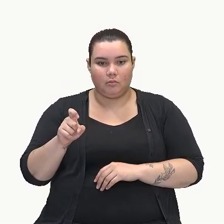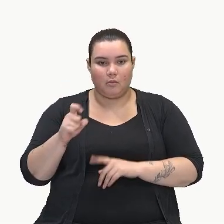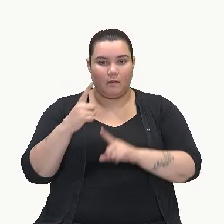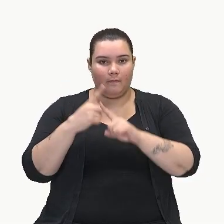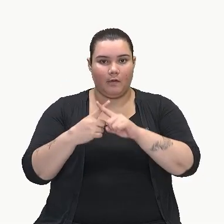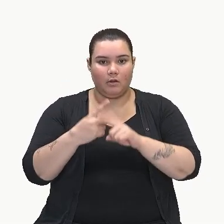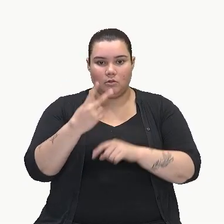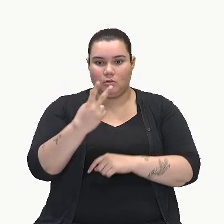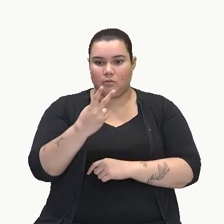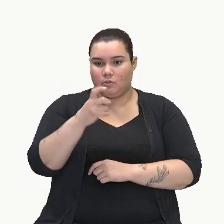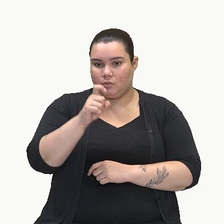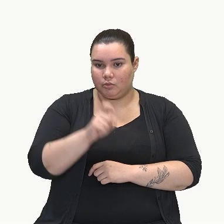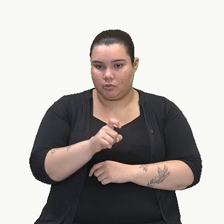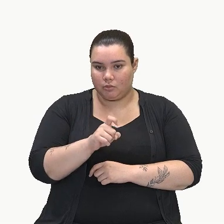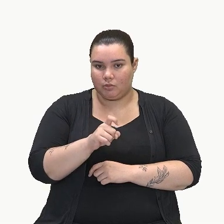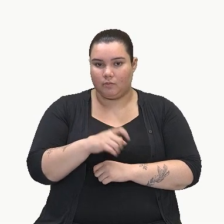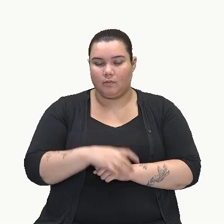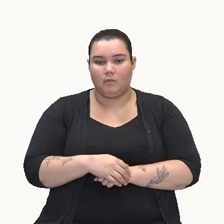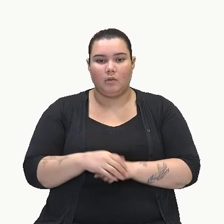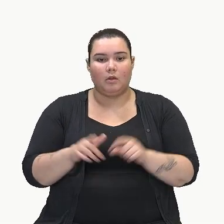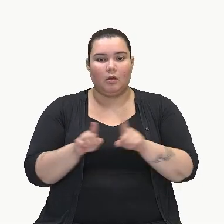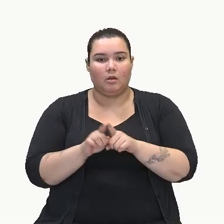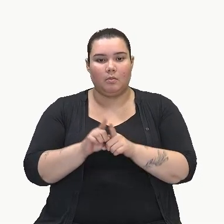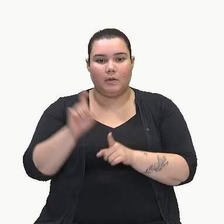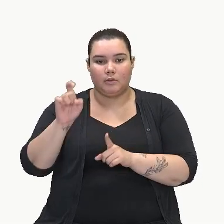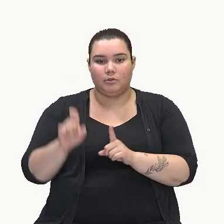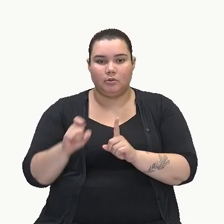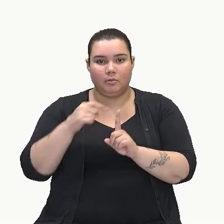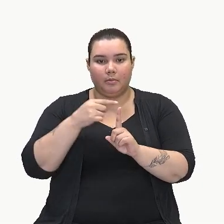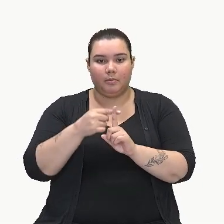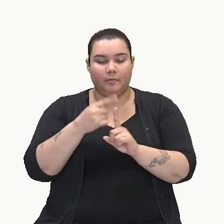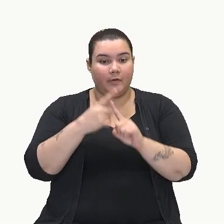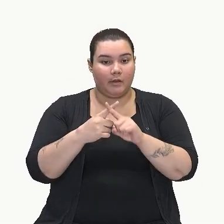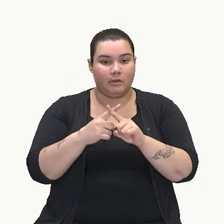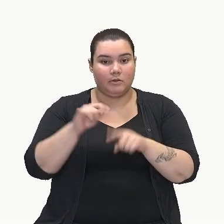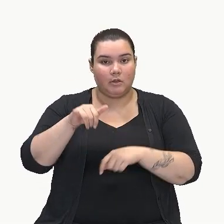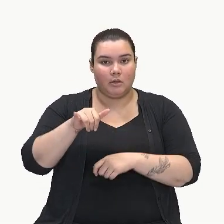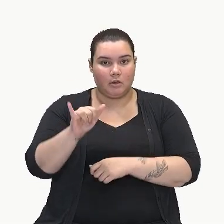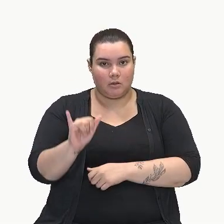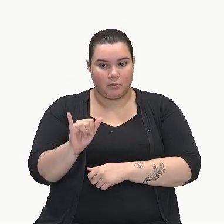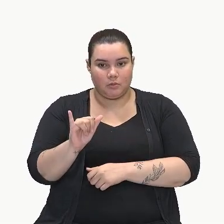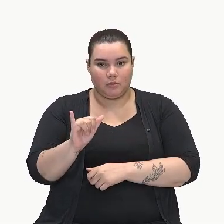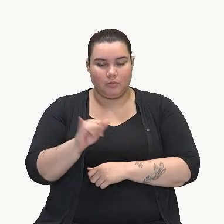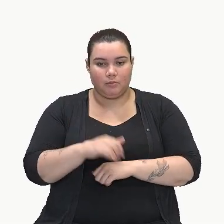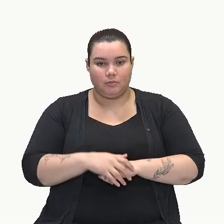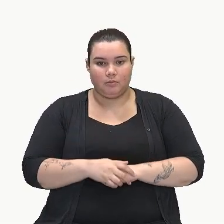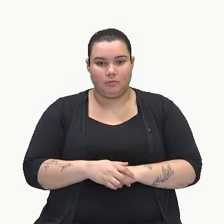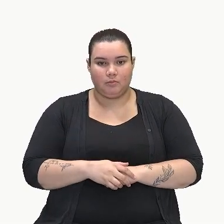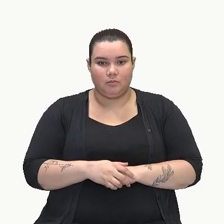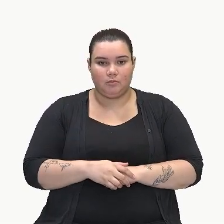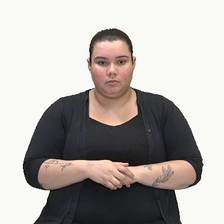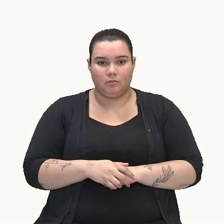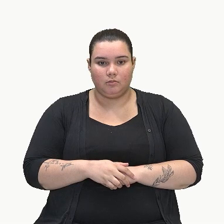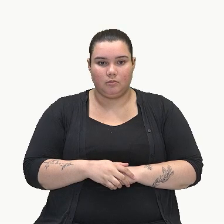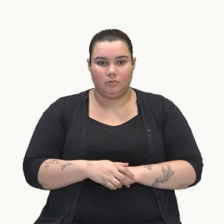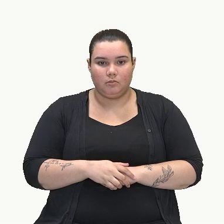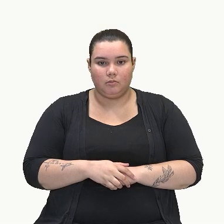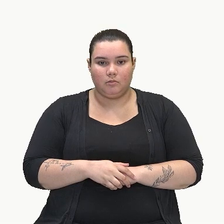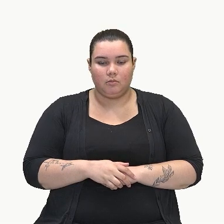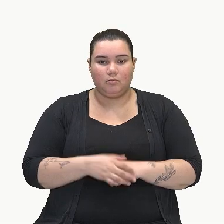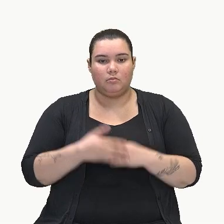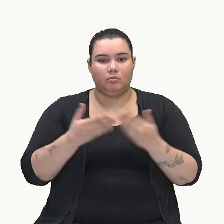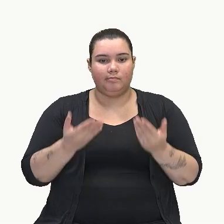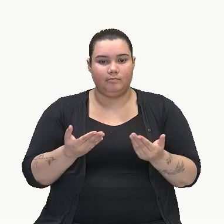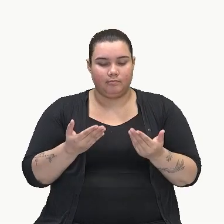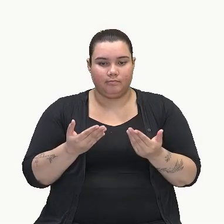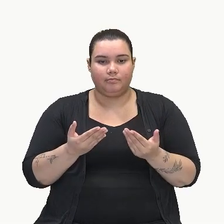2x e ele vai multiplicar o x vezes y, tá? Que